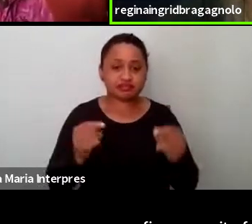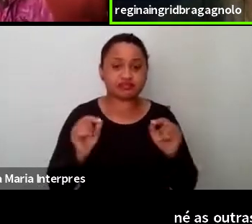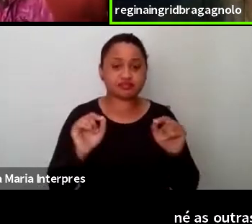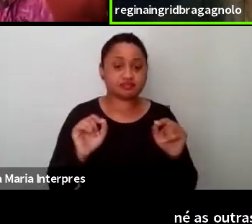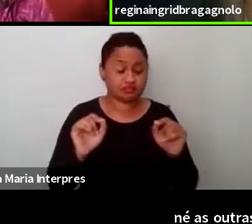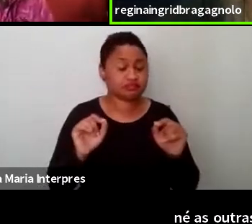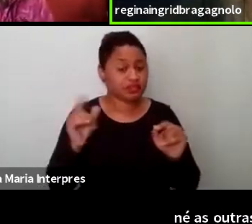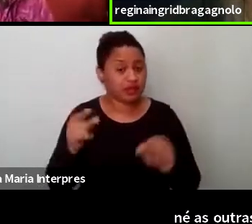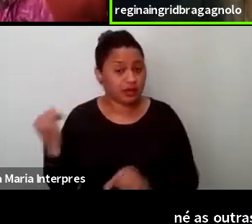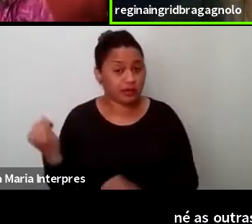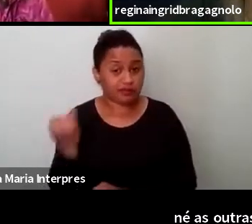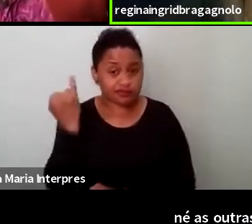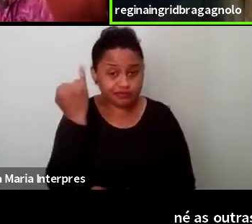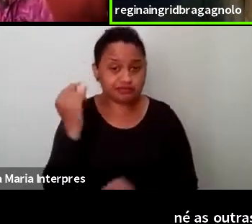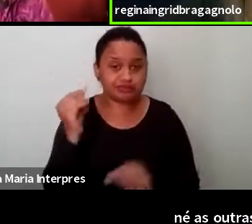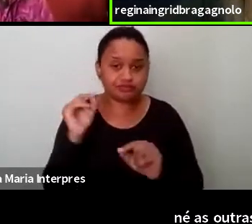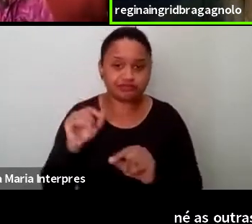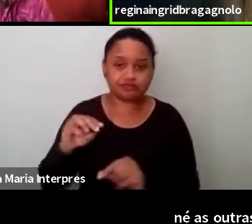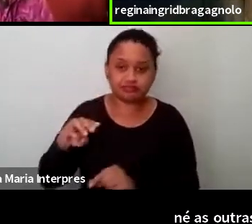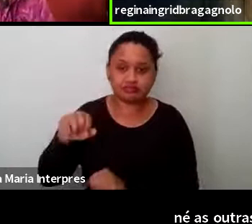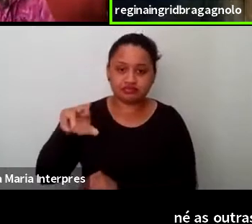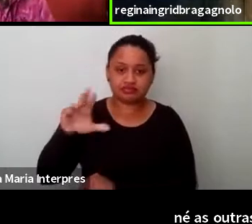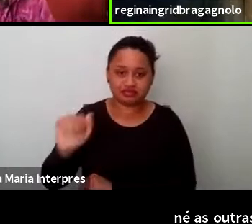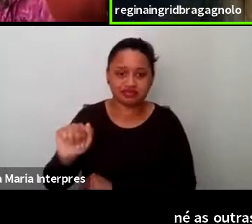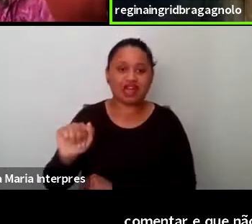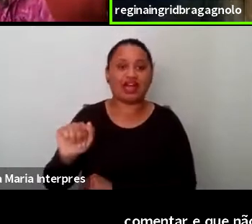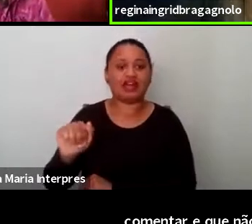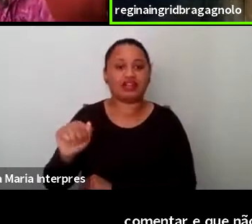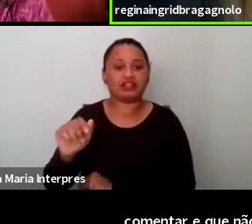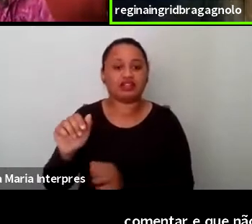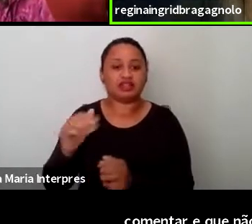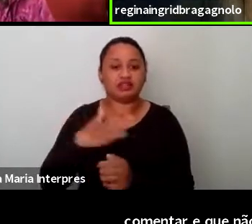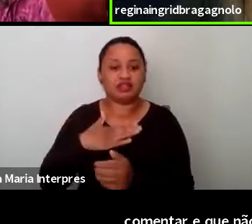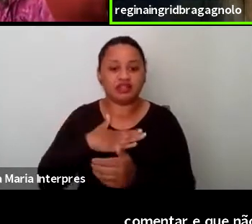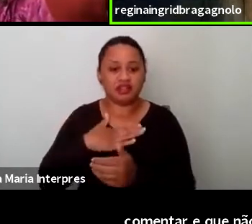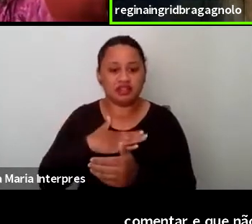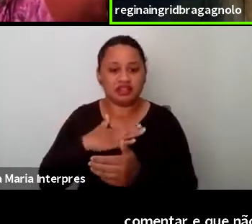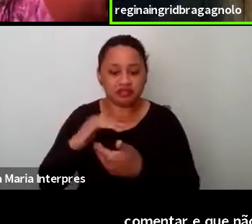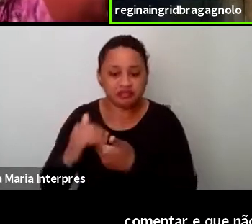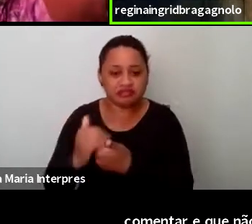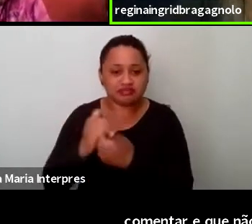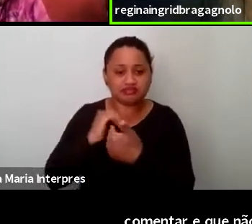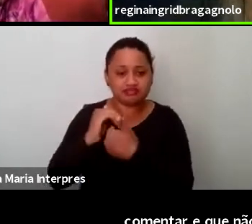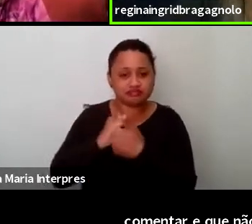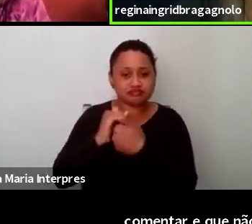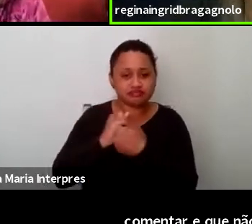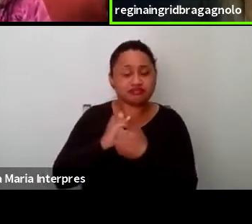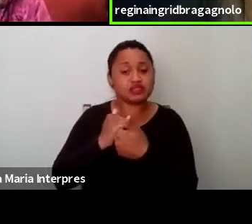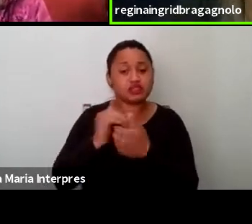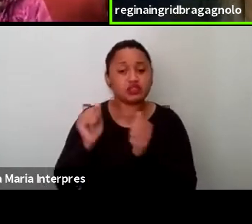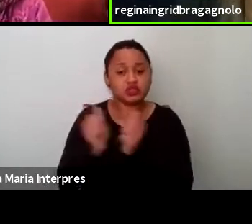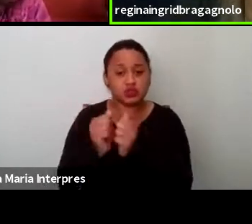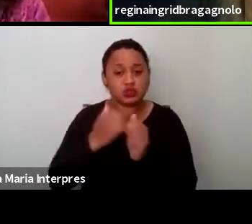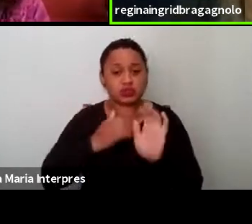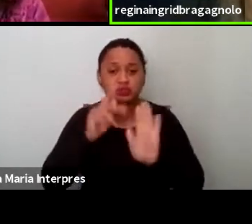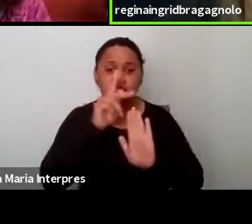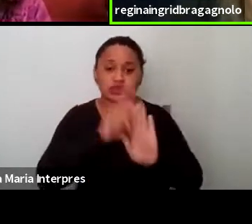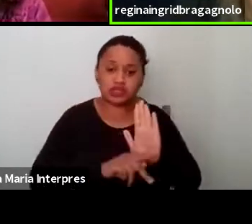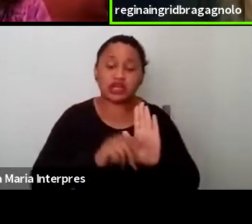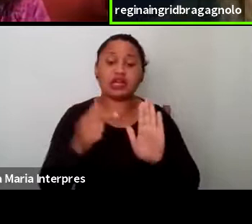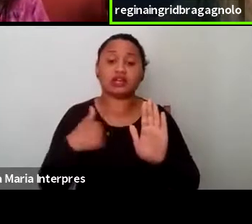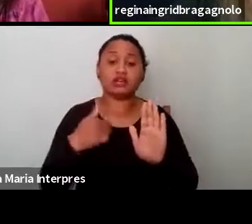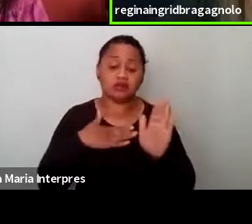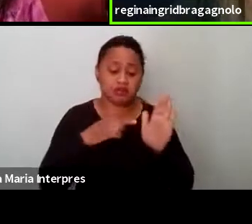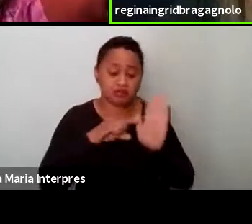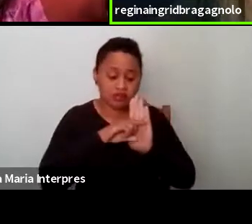posso deixar de dizer que a Mara, que foi minha orientadora, acompanhou esse meu trajeto como alguém que estava pesquisando a violência contra a